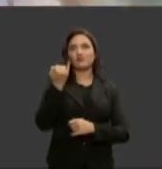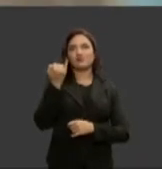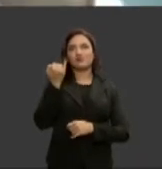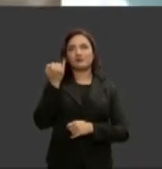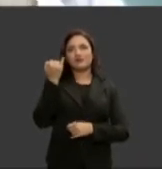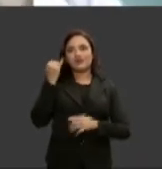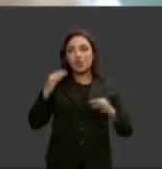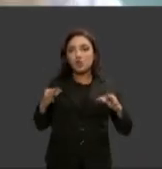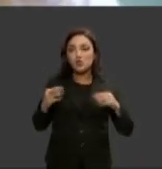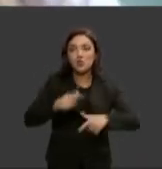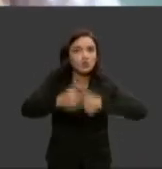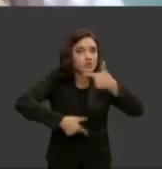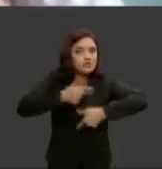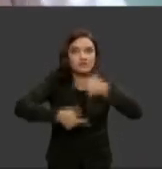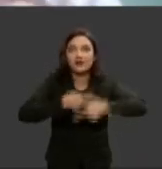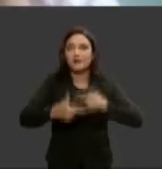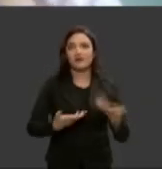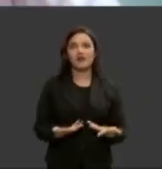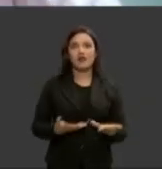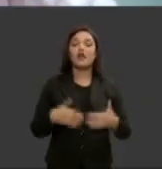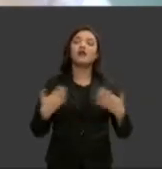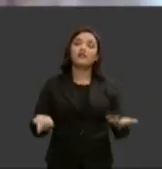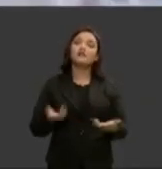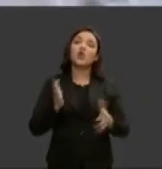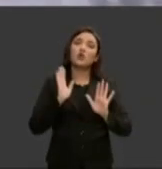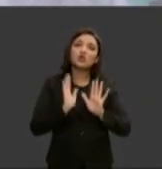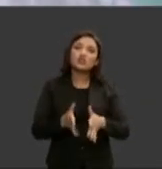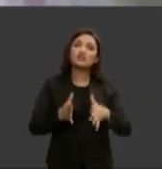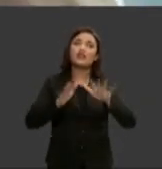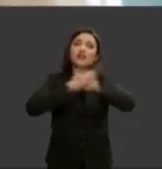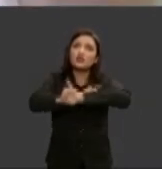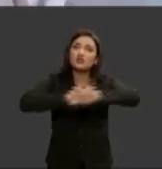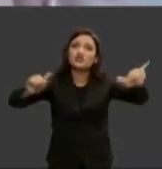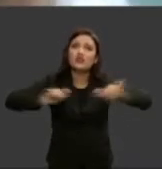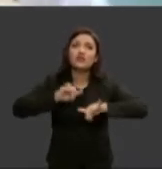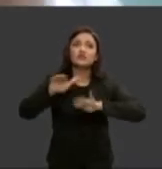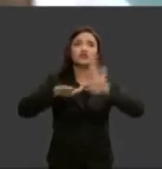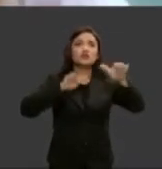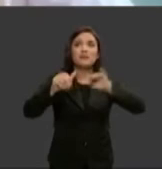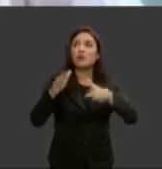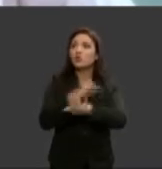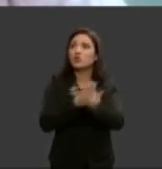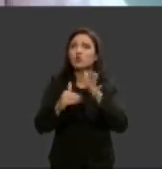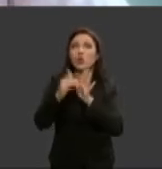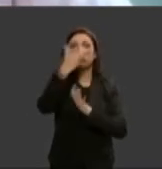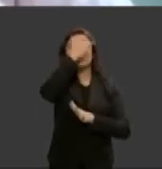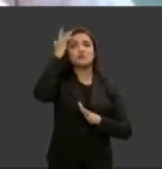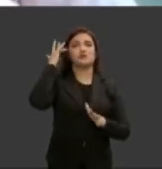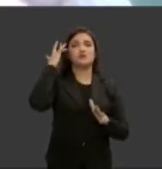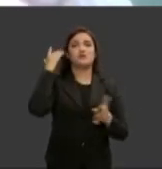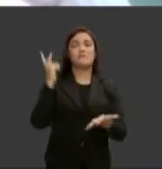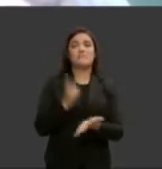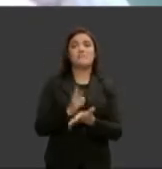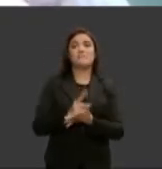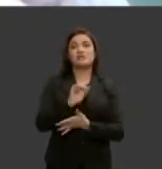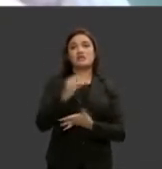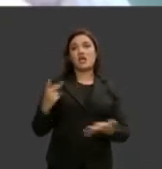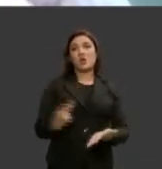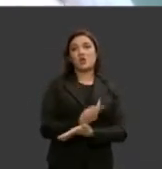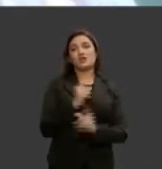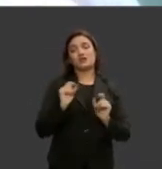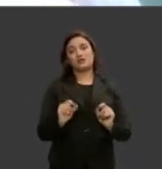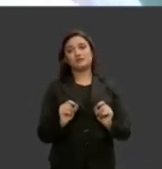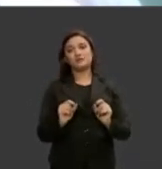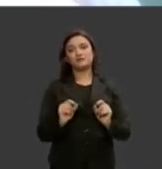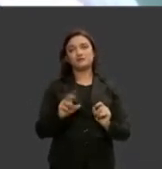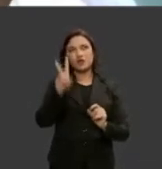e é dessa forma que eu tenho conversado com o Brasil e chamado todos os atores mesmo que tenhamos uma uma diferença